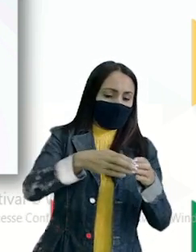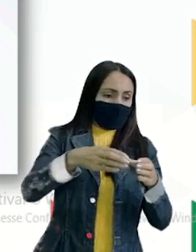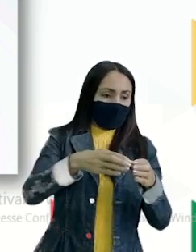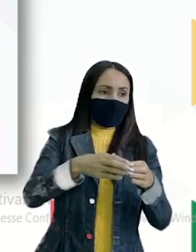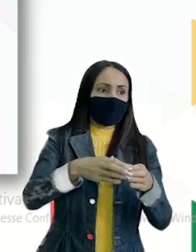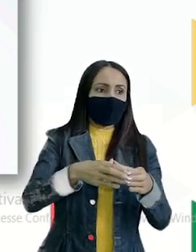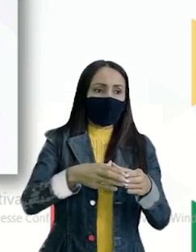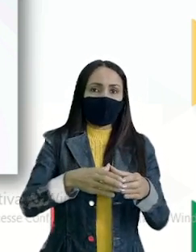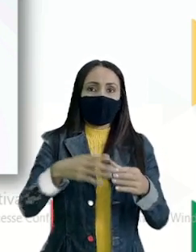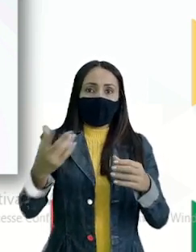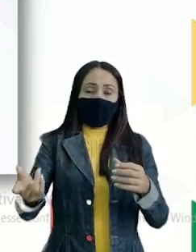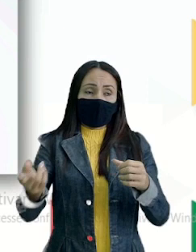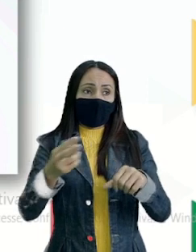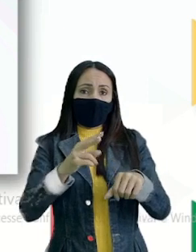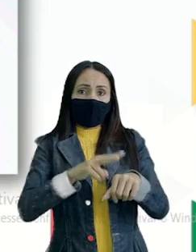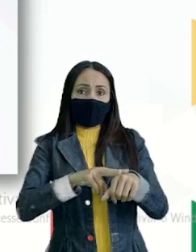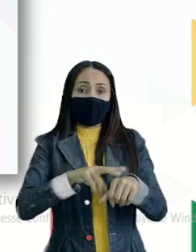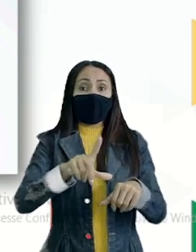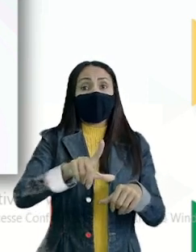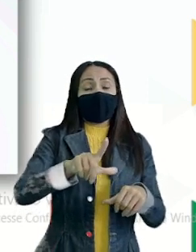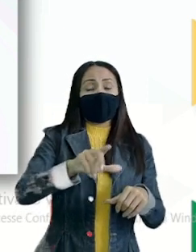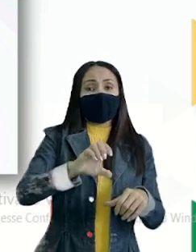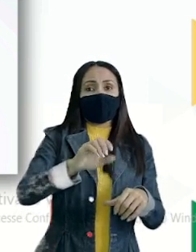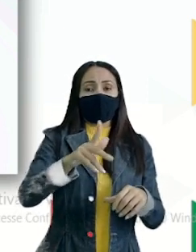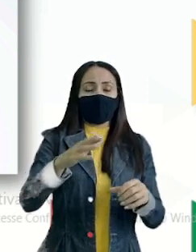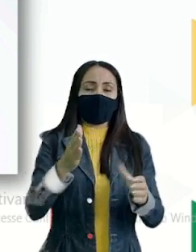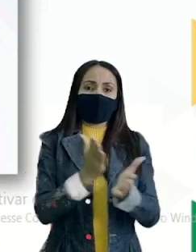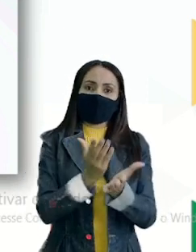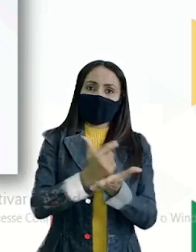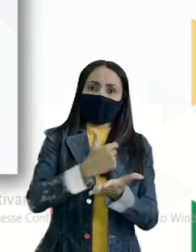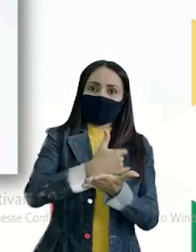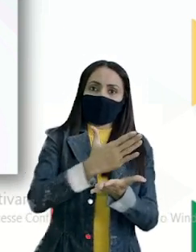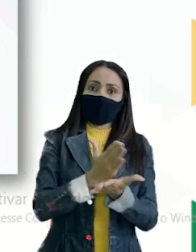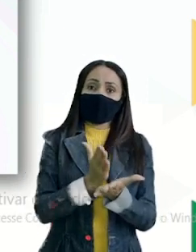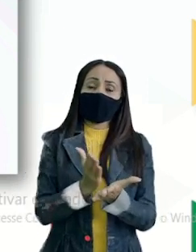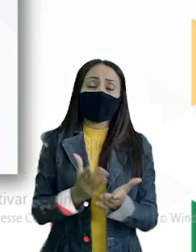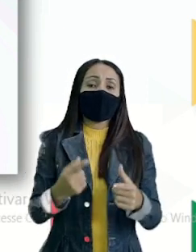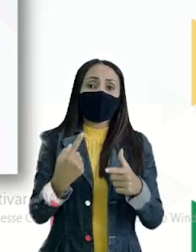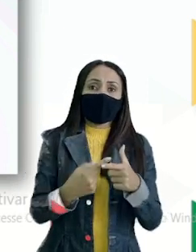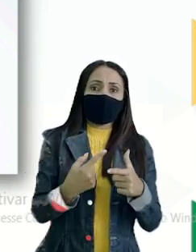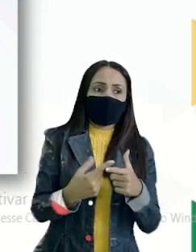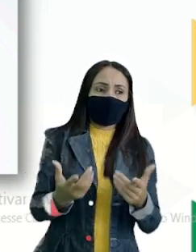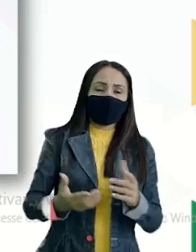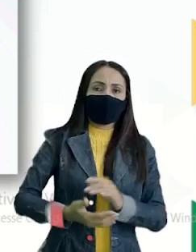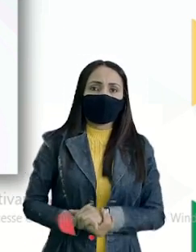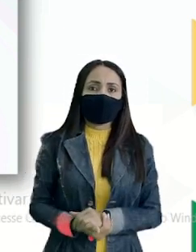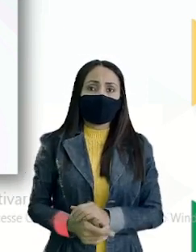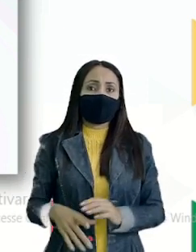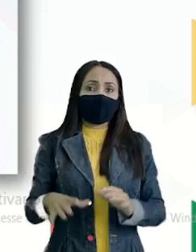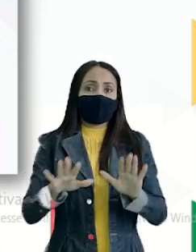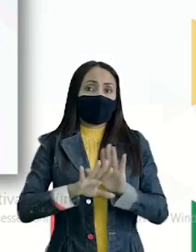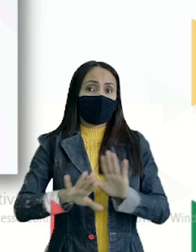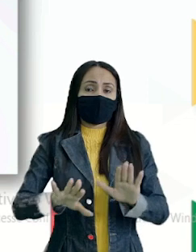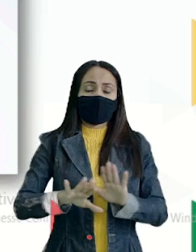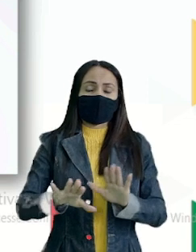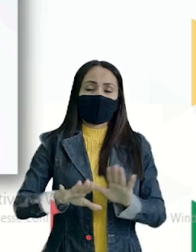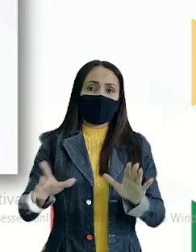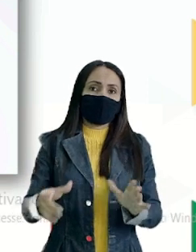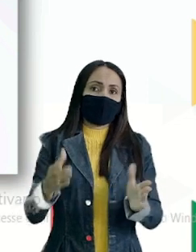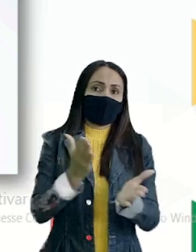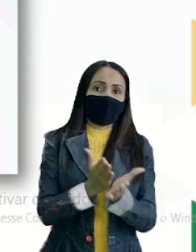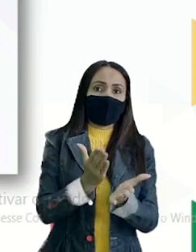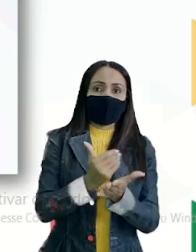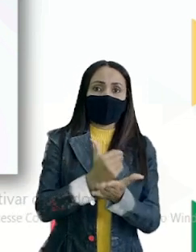Legume É o hiperônimo De batata Porque legume É o hiperônimo Que não só Se refere a batata